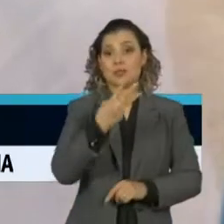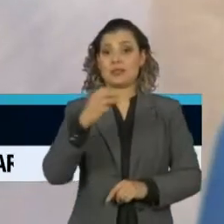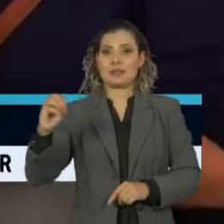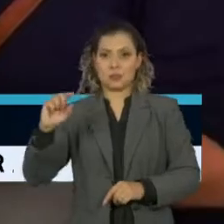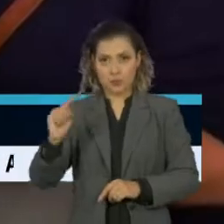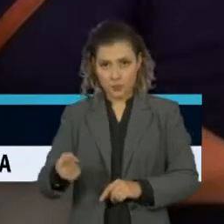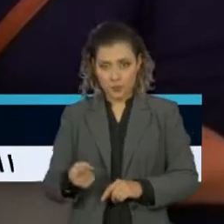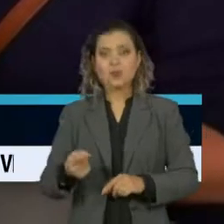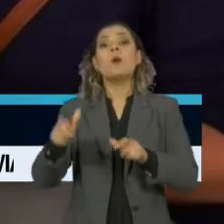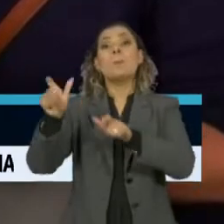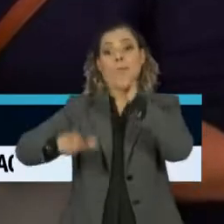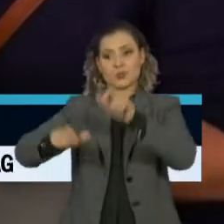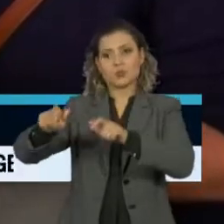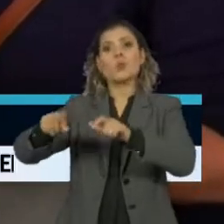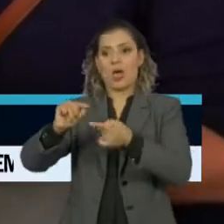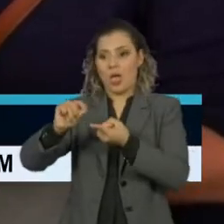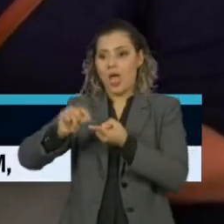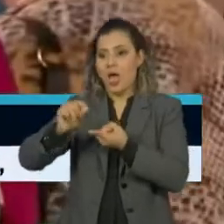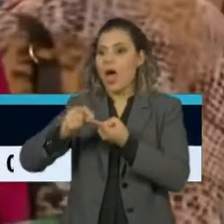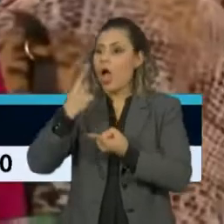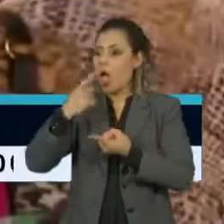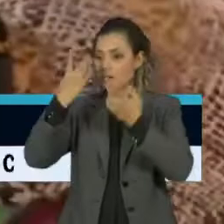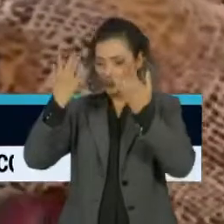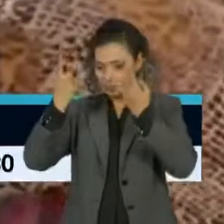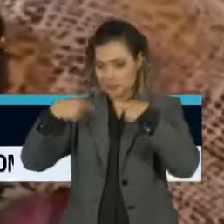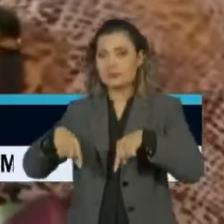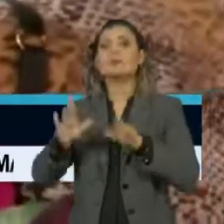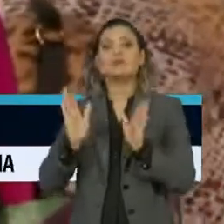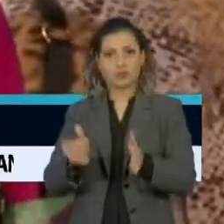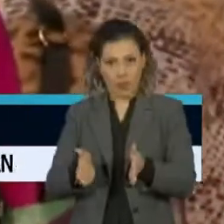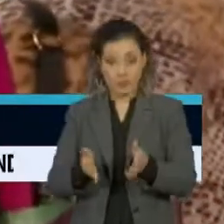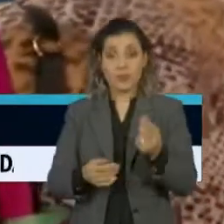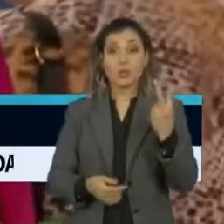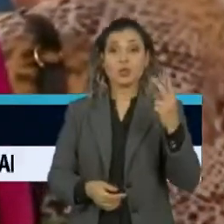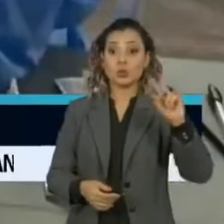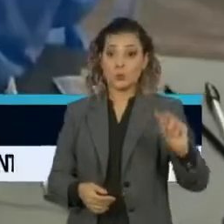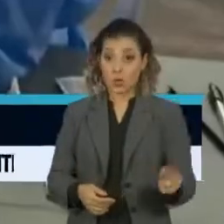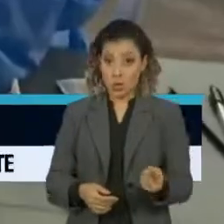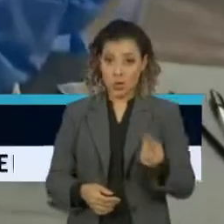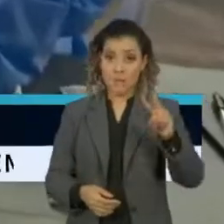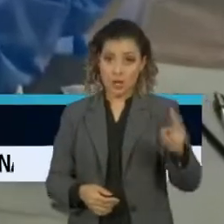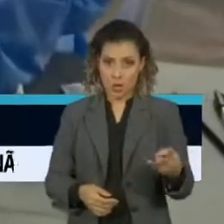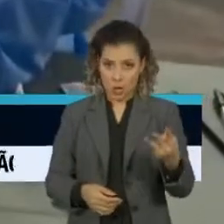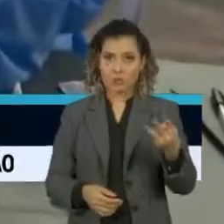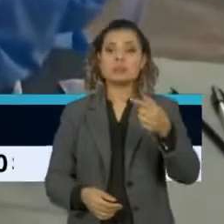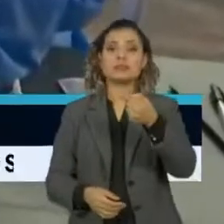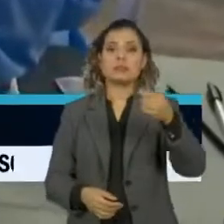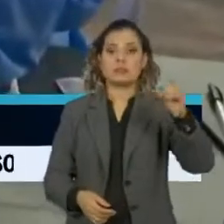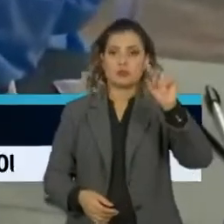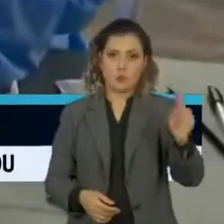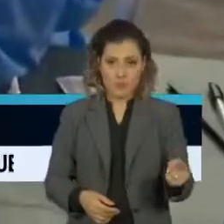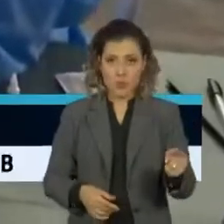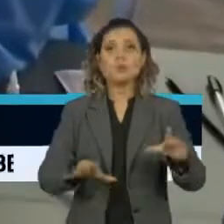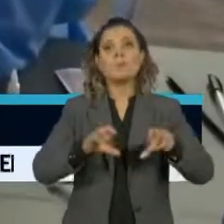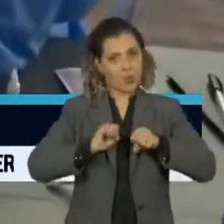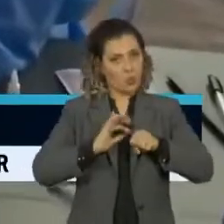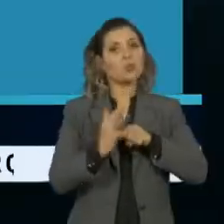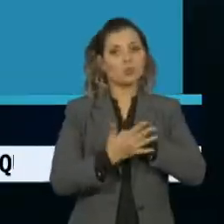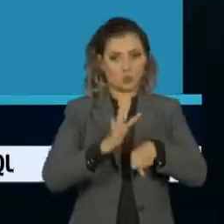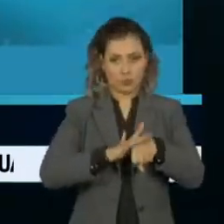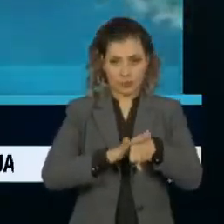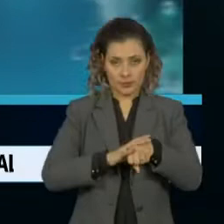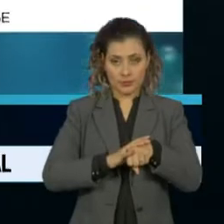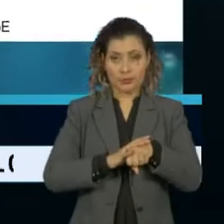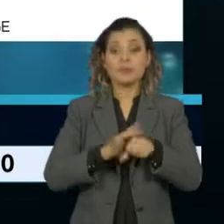feito algum teste para detectar a Covid-19. 2 milhões e 700 mil estavam contaminados com a doença.